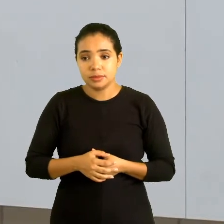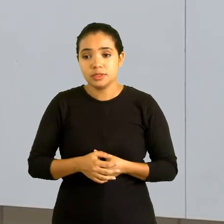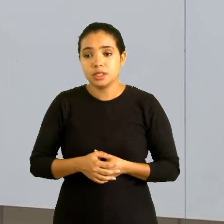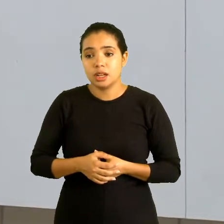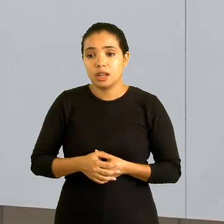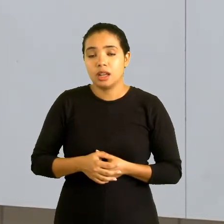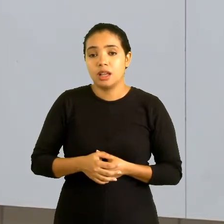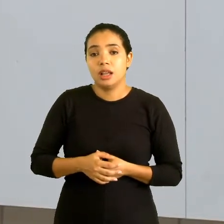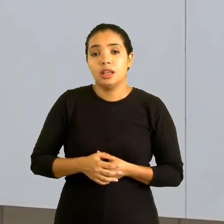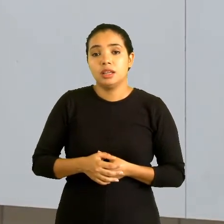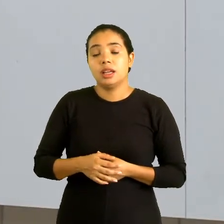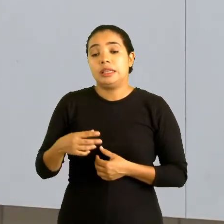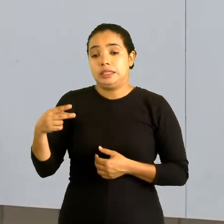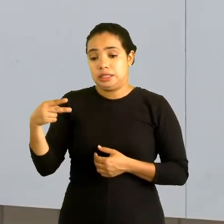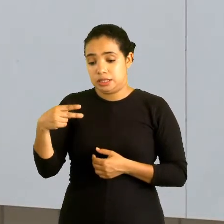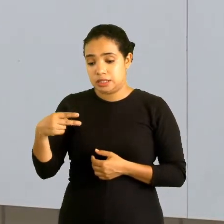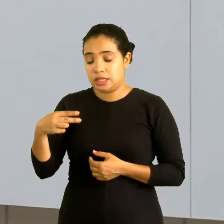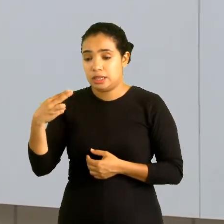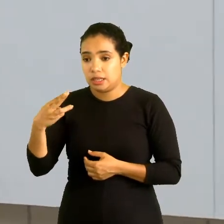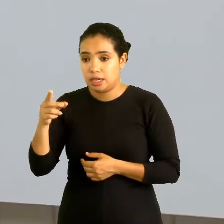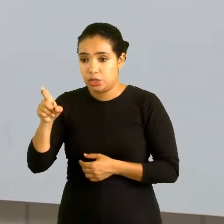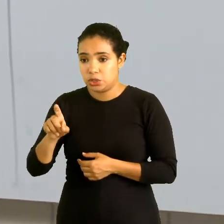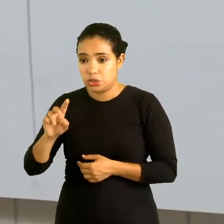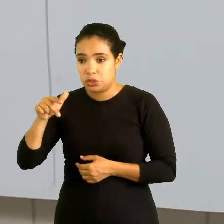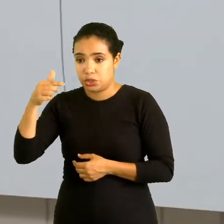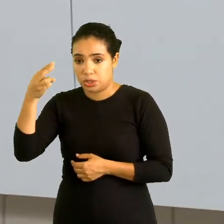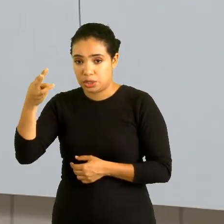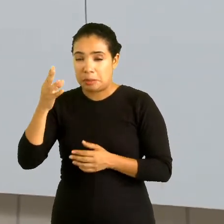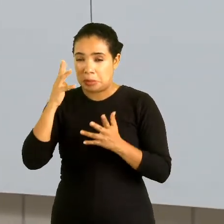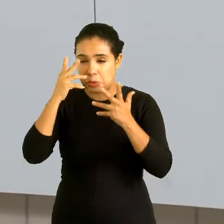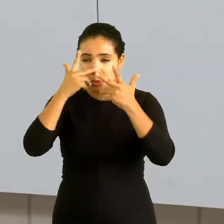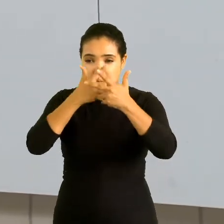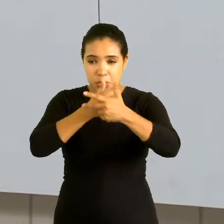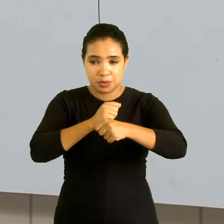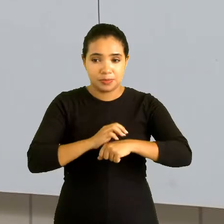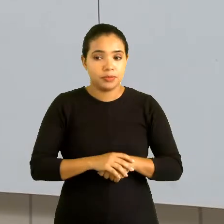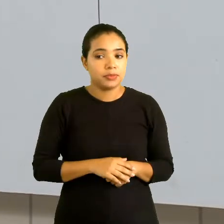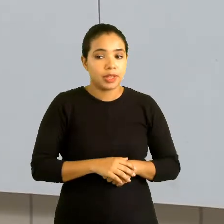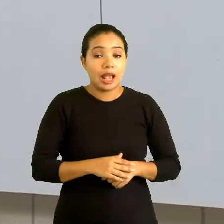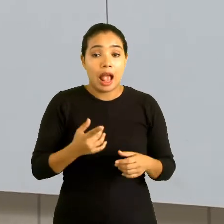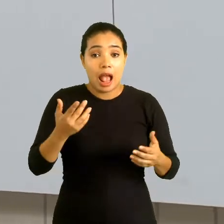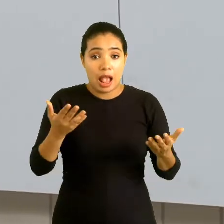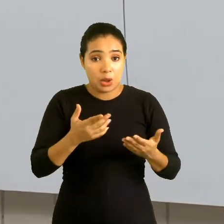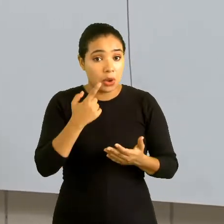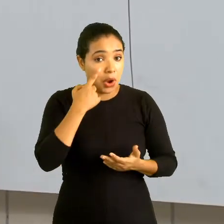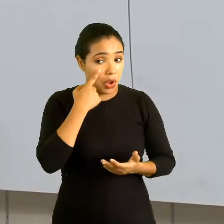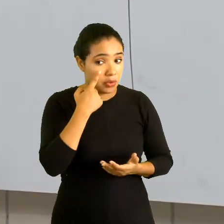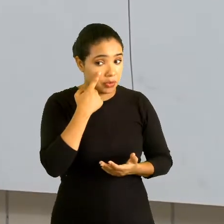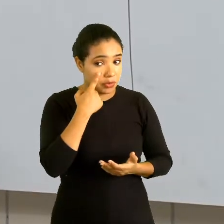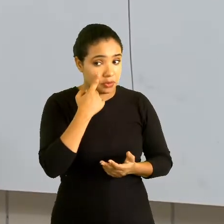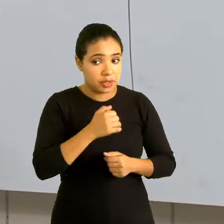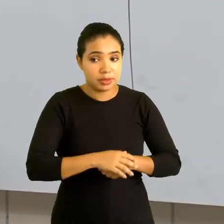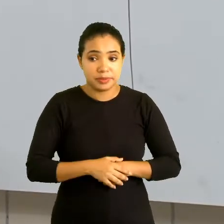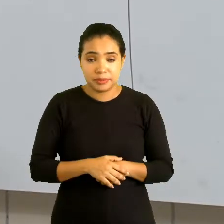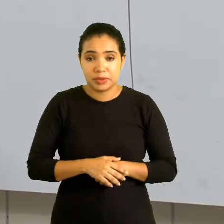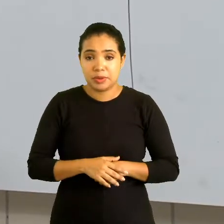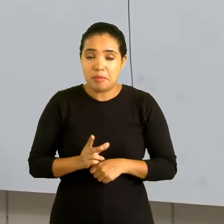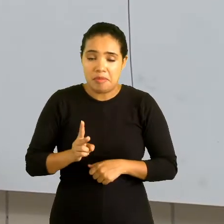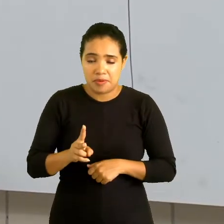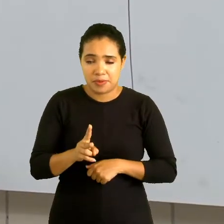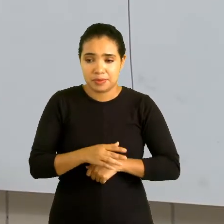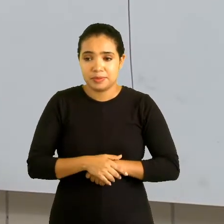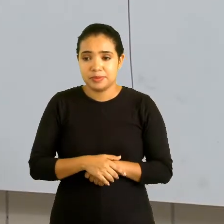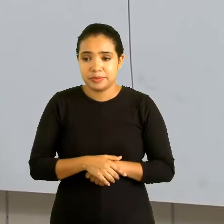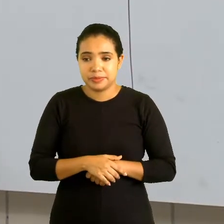forma de uma divisão para que fique bem bonitinho. E agora, vejam só, pessoal. É o mesmo procedimento.